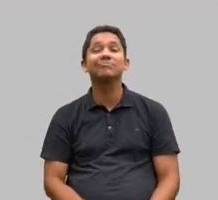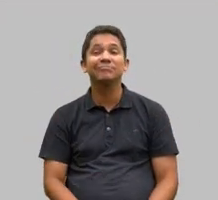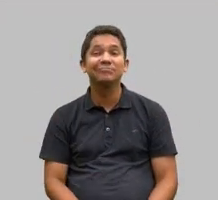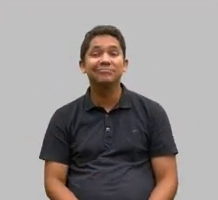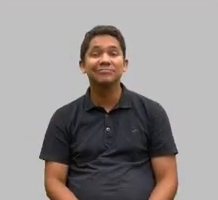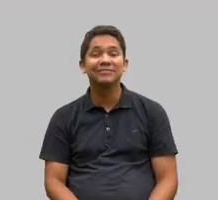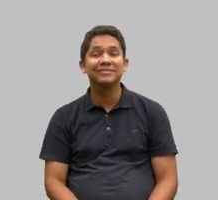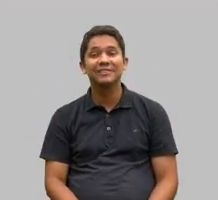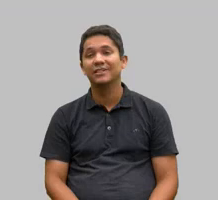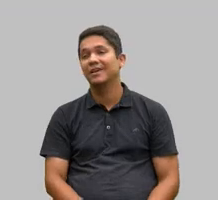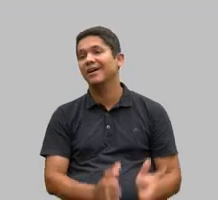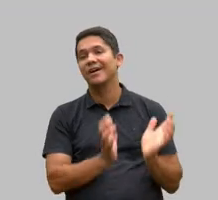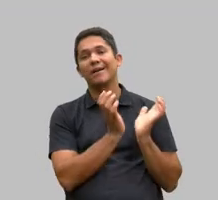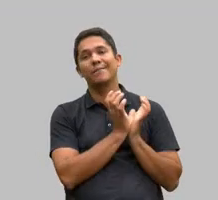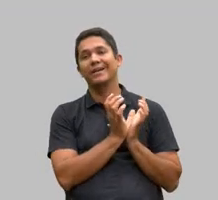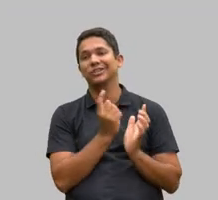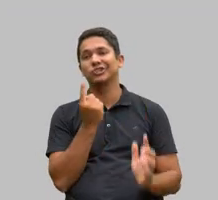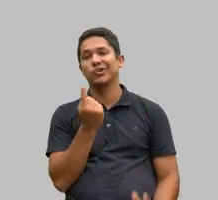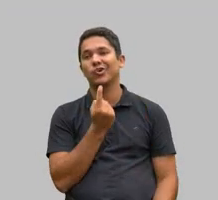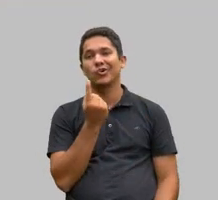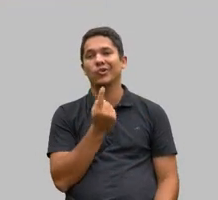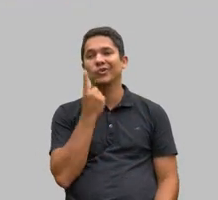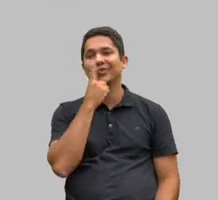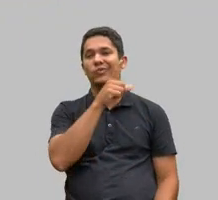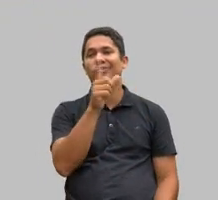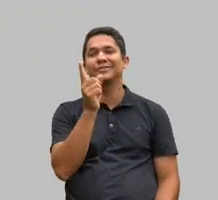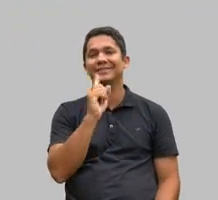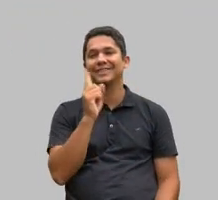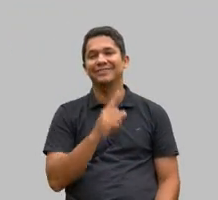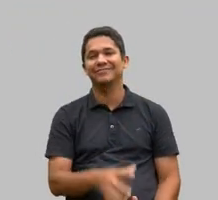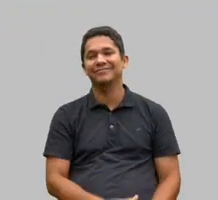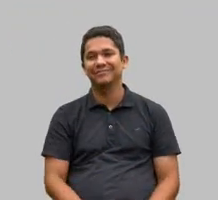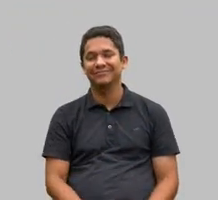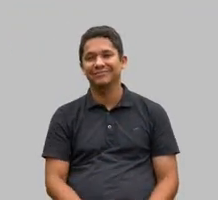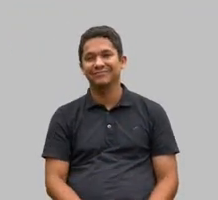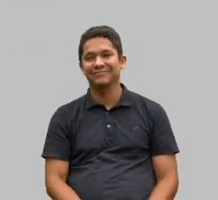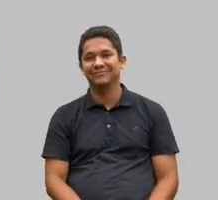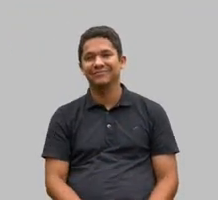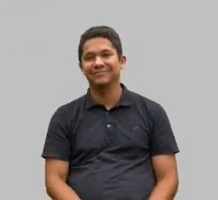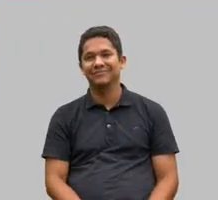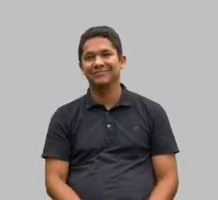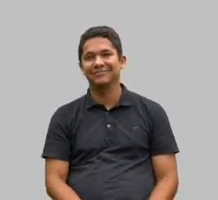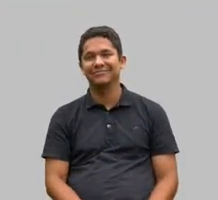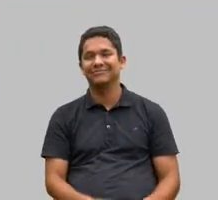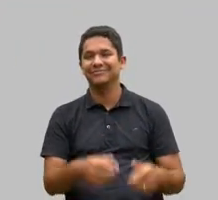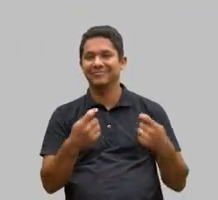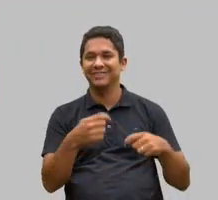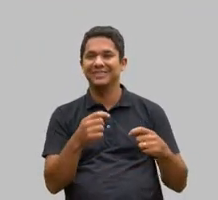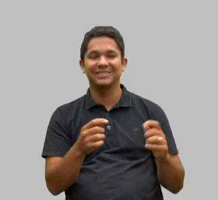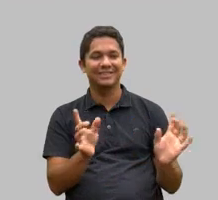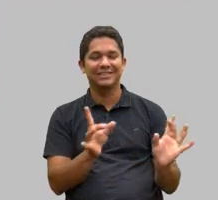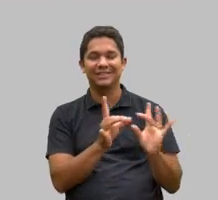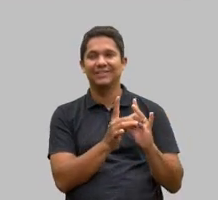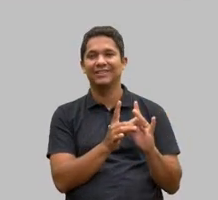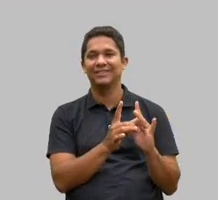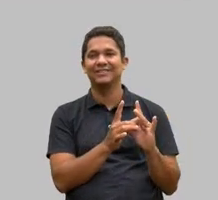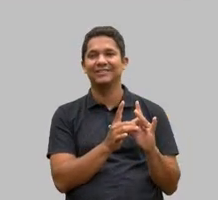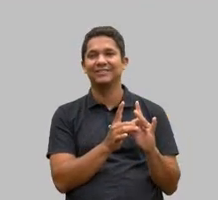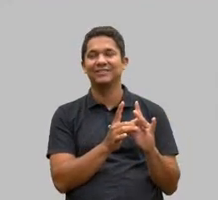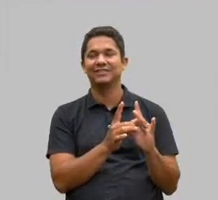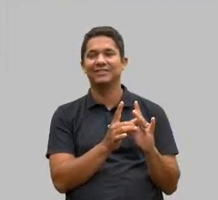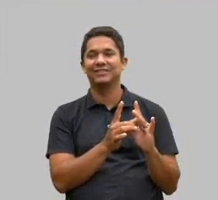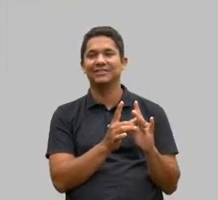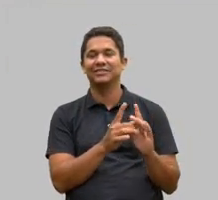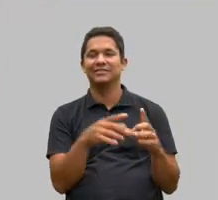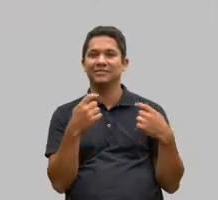Pai sozinha não dá conta ela precisa desse casamento precisamos